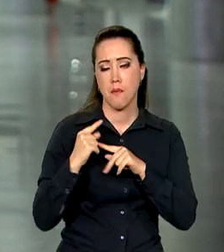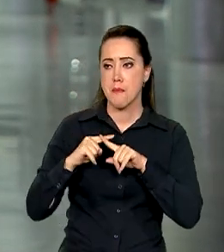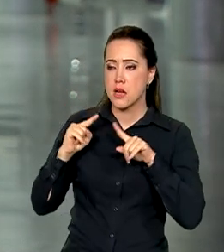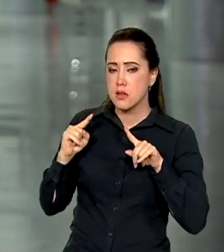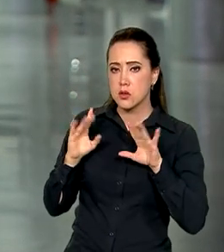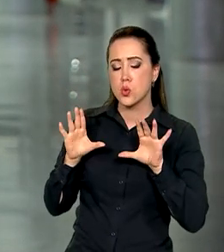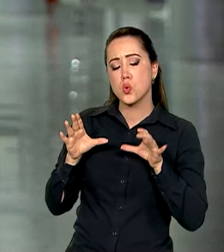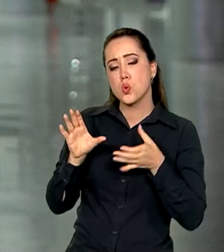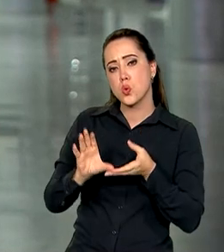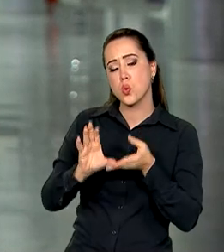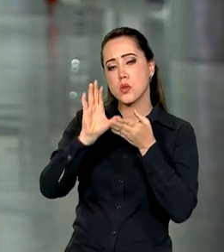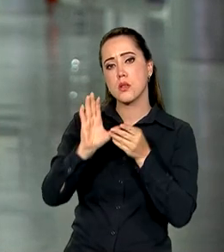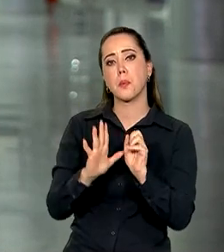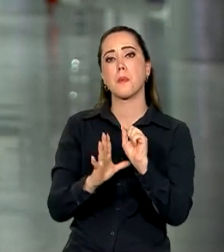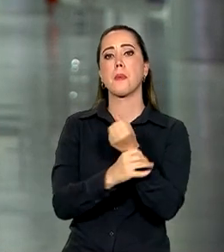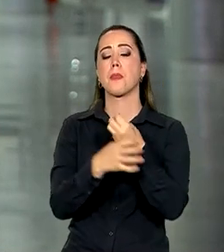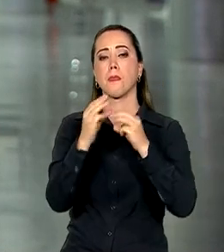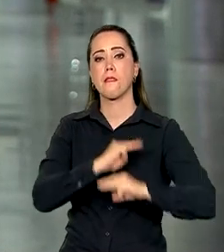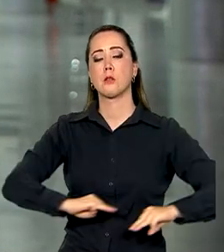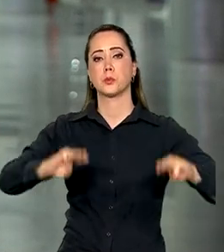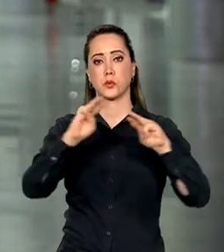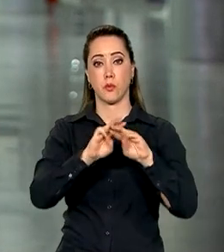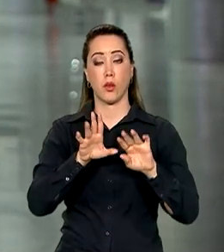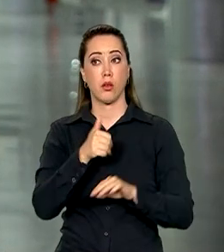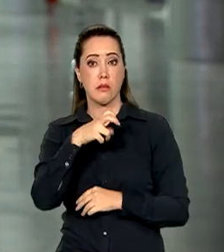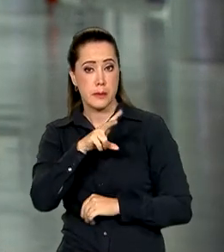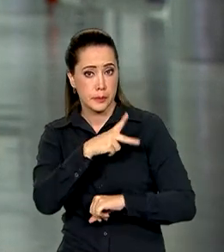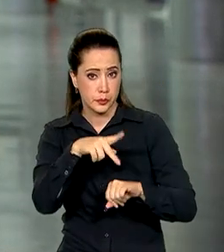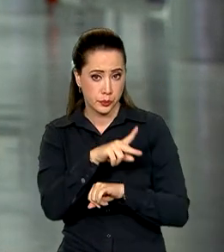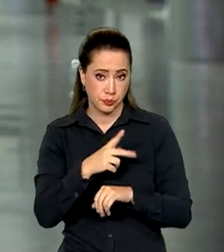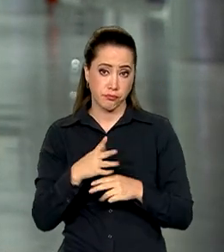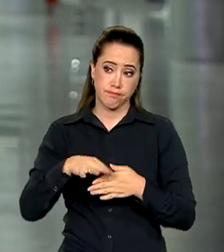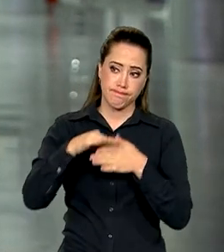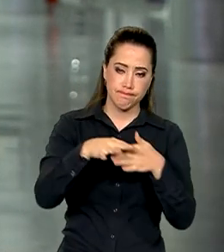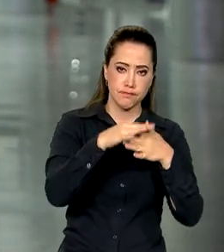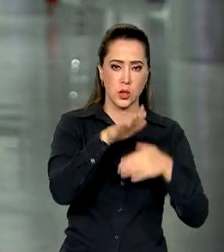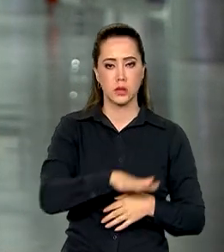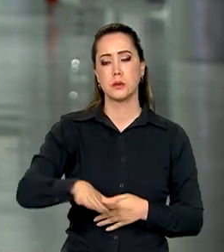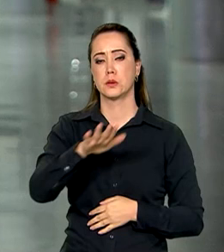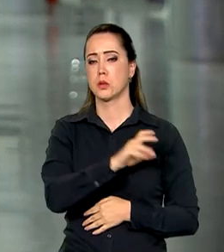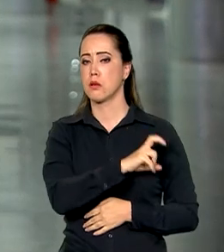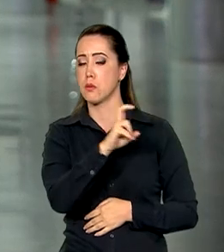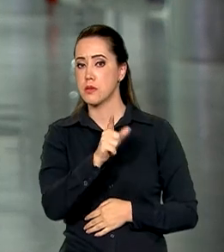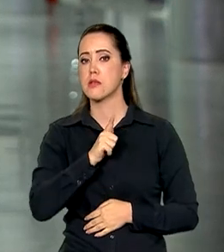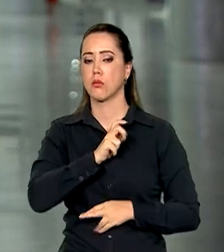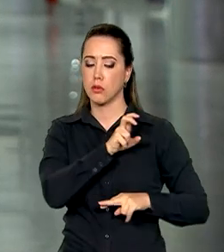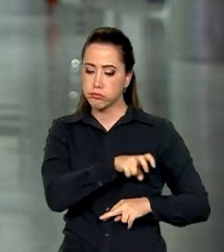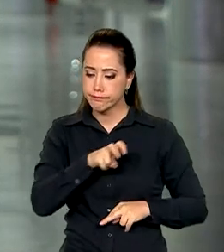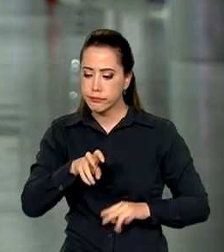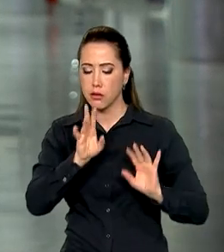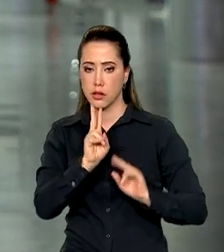Conselho de Segurança da ONU é formado por 15 países membros e desse total, 5 possuem assentos